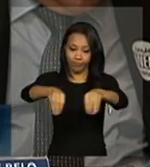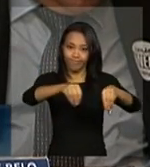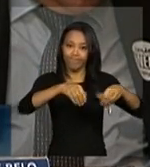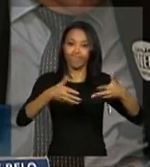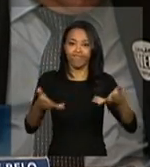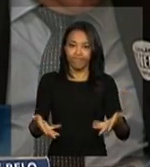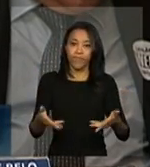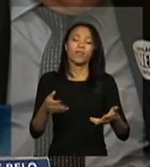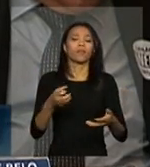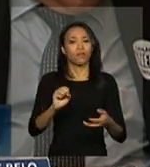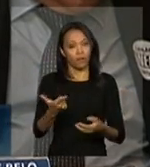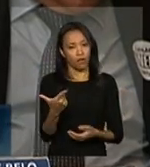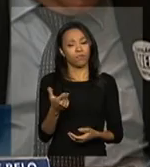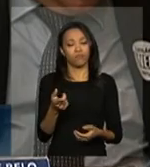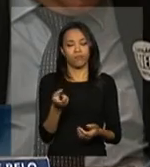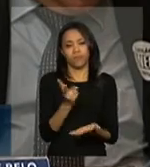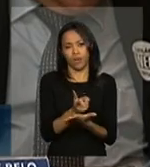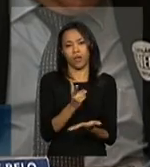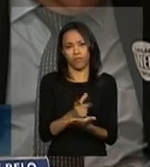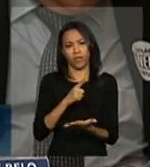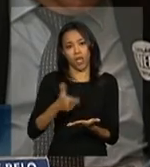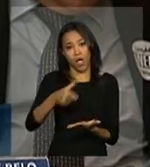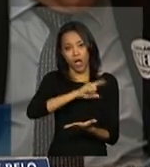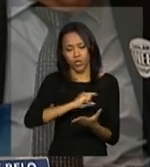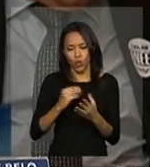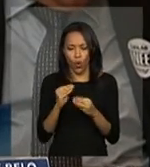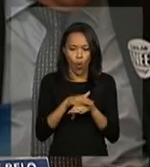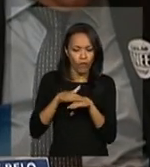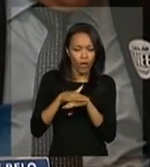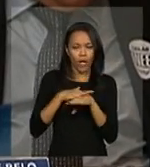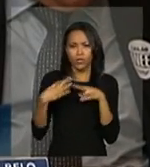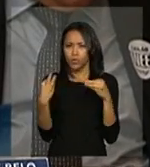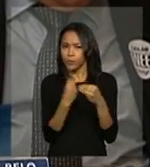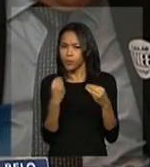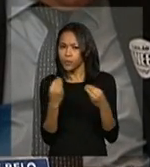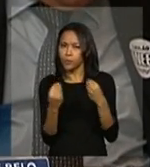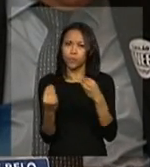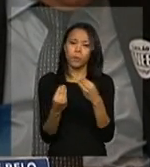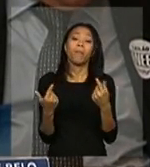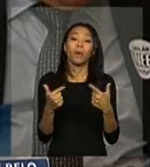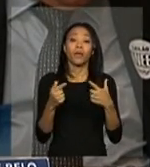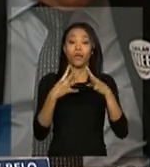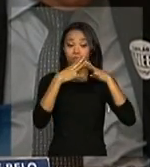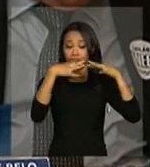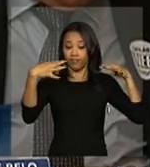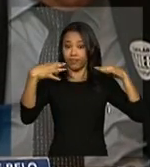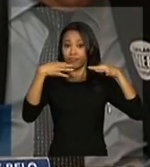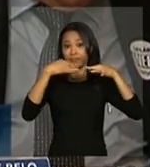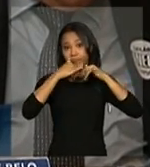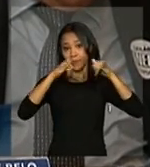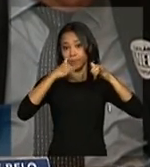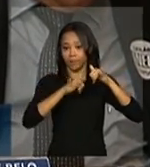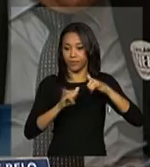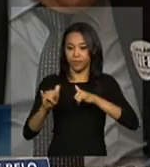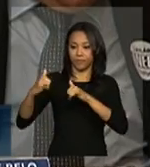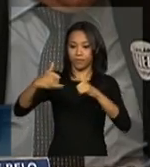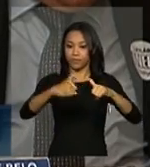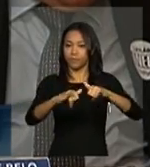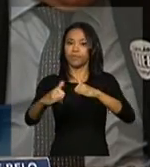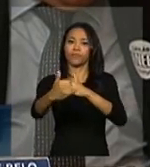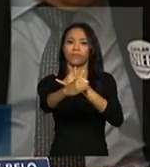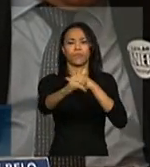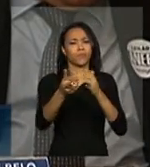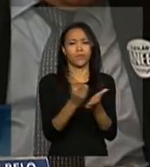claro, sempre vai ter negociações com os proprietários para a passagem da linha. Isso é natural em qualquer linha, desde sempre.